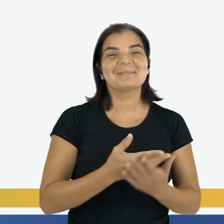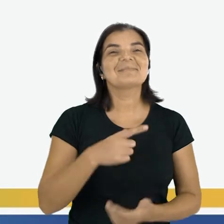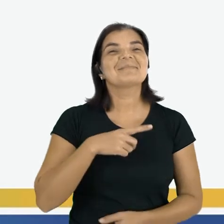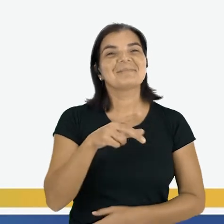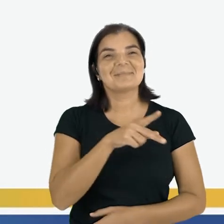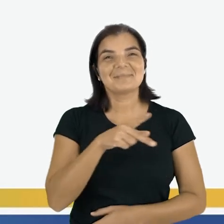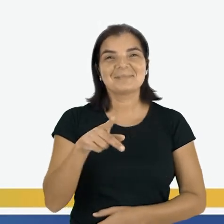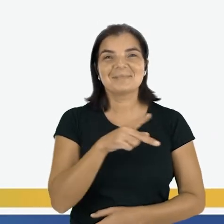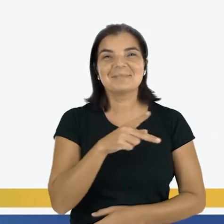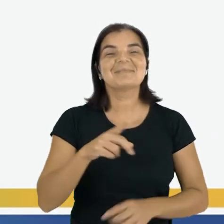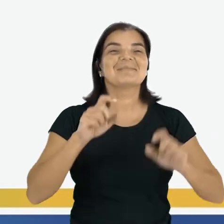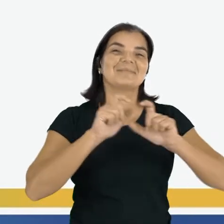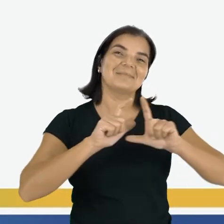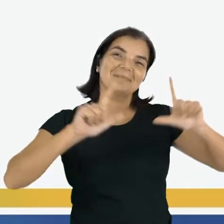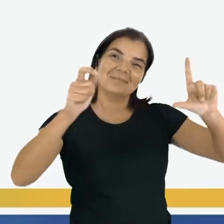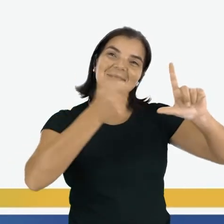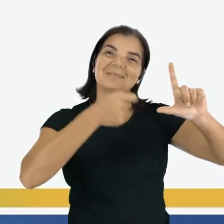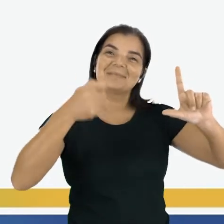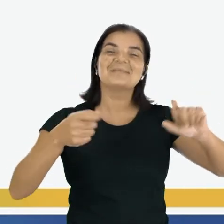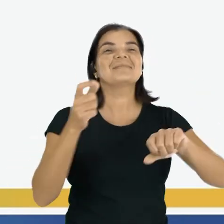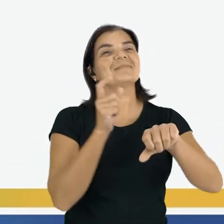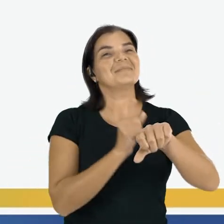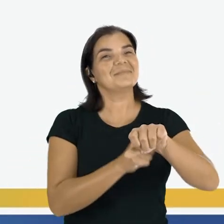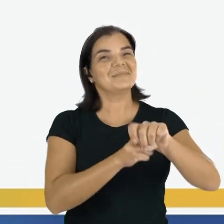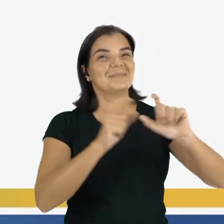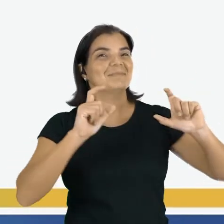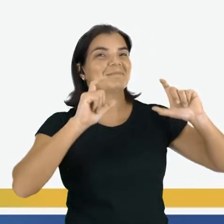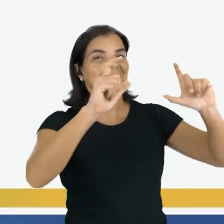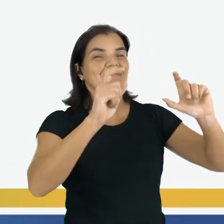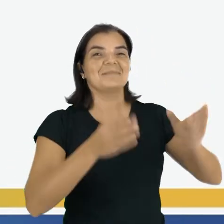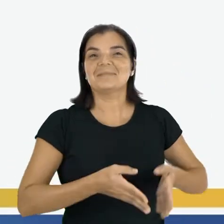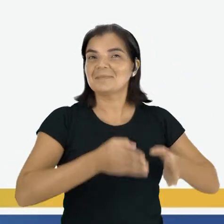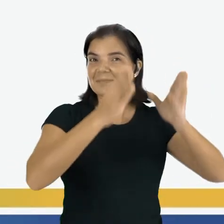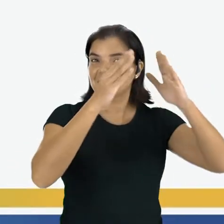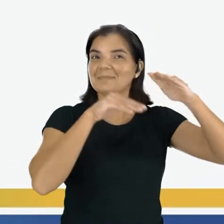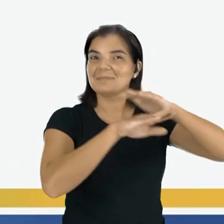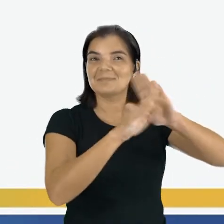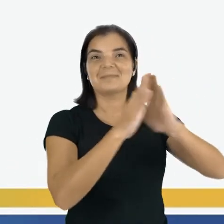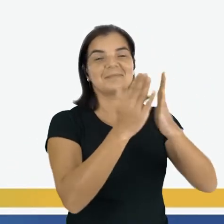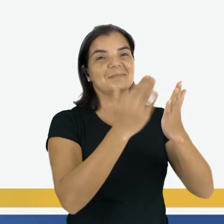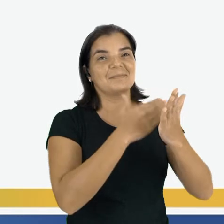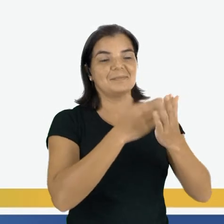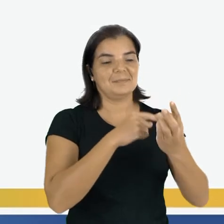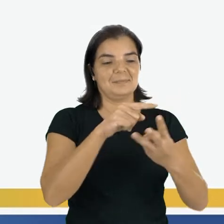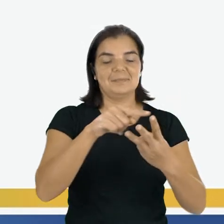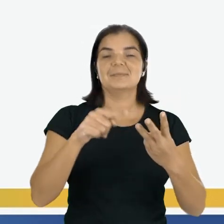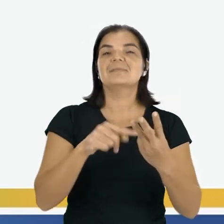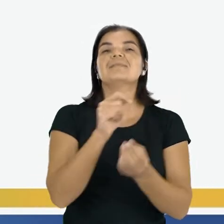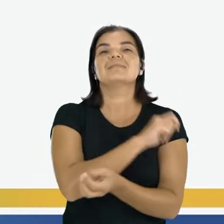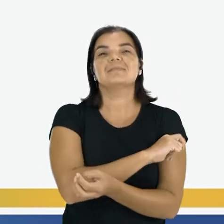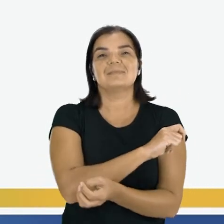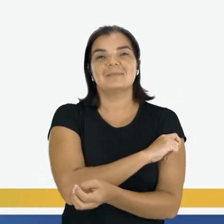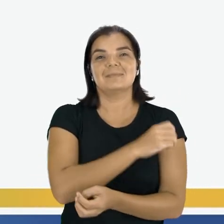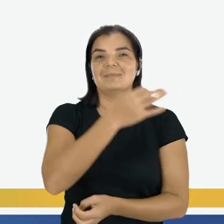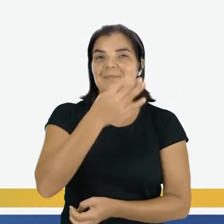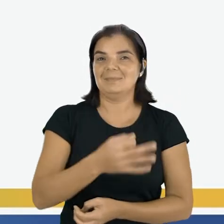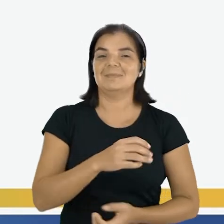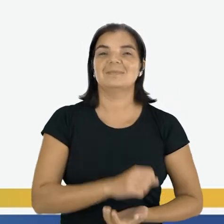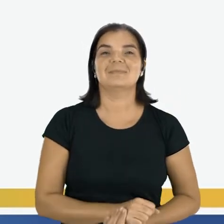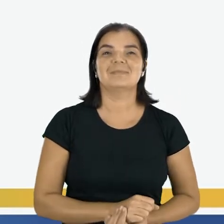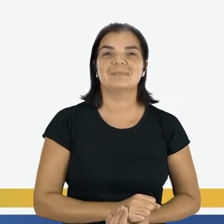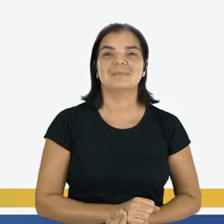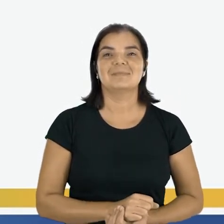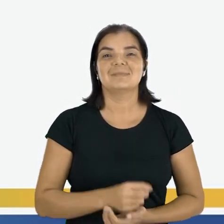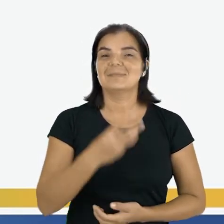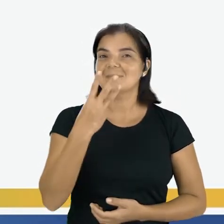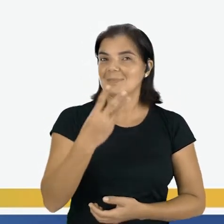professora, o quadro, o relógio, a estante. E tem três alunos ali. Veja que nessa imagem só aparece